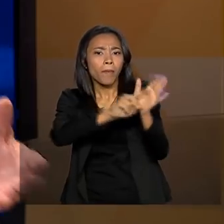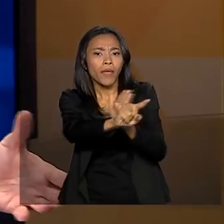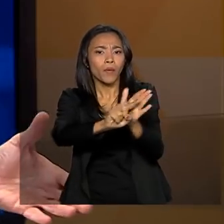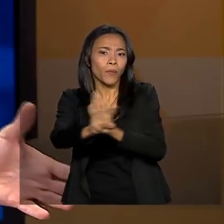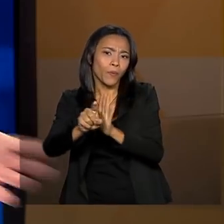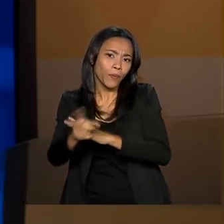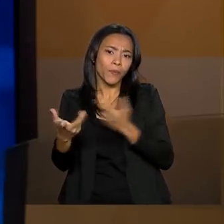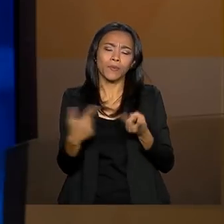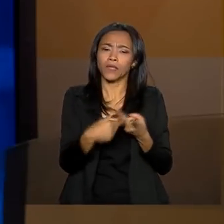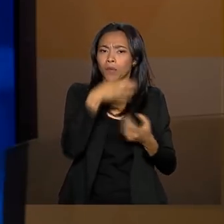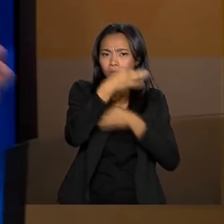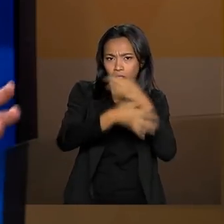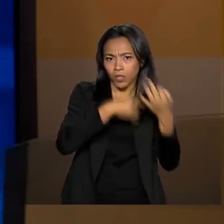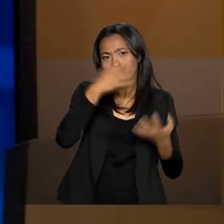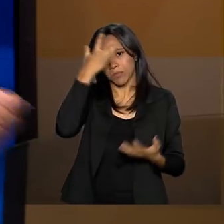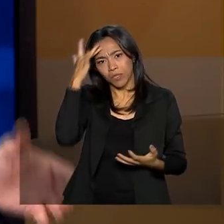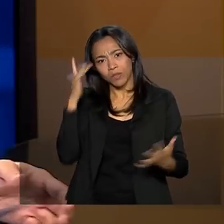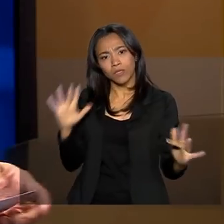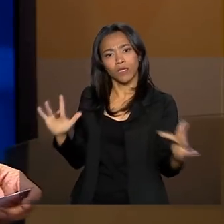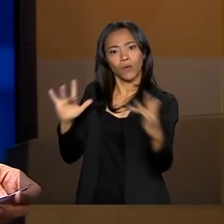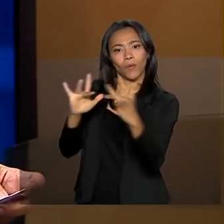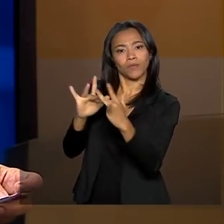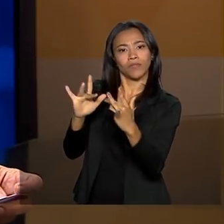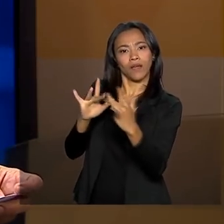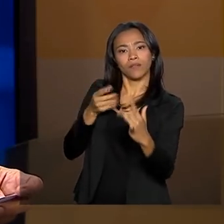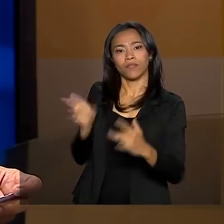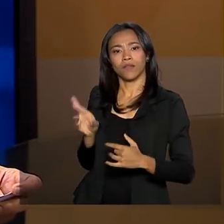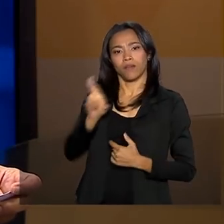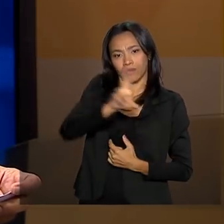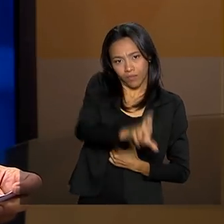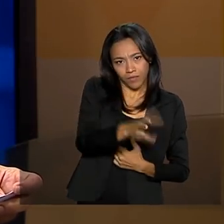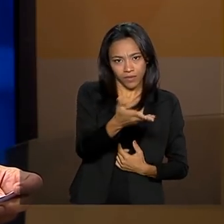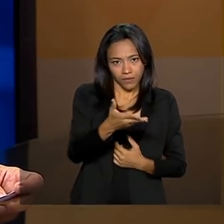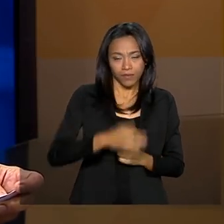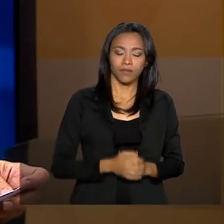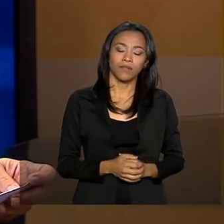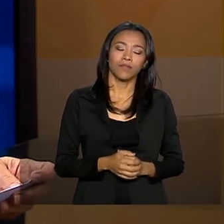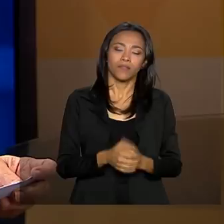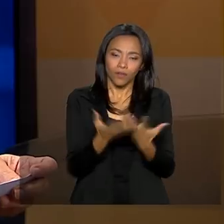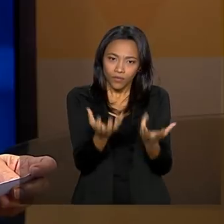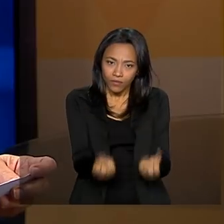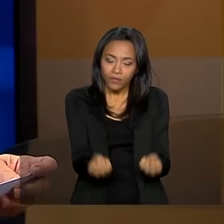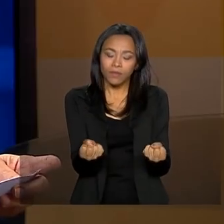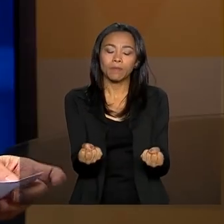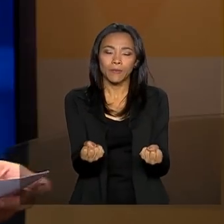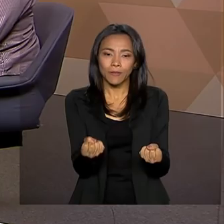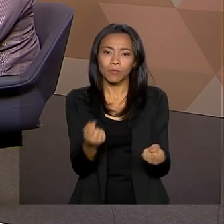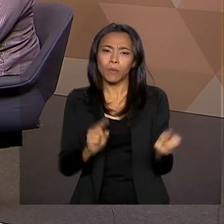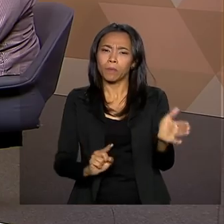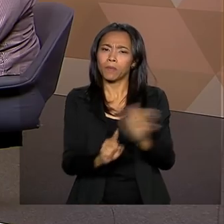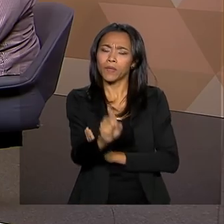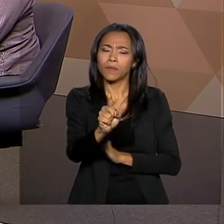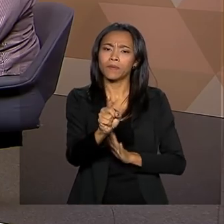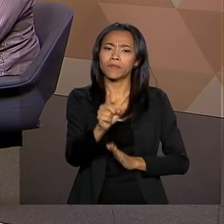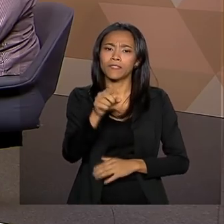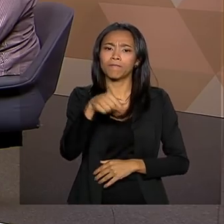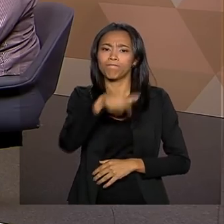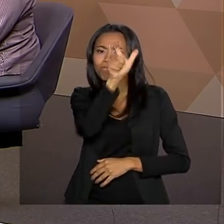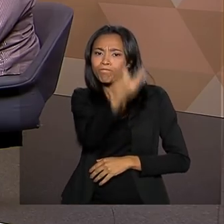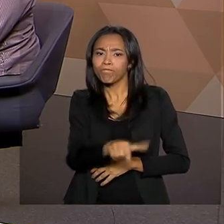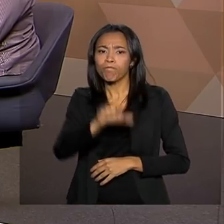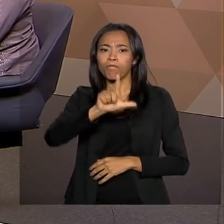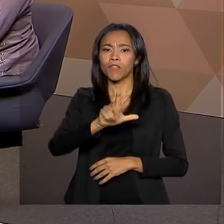Perguntas, sugestões para as autoridades entrarem em contato e responderem. Então, gente vai agora a uma pergunta feita pelo